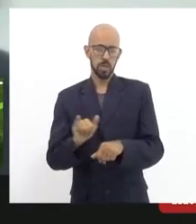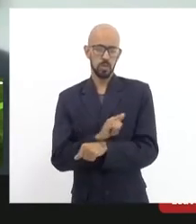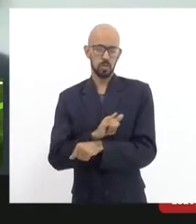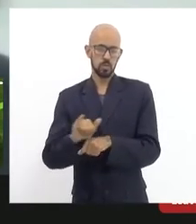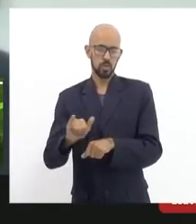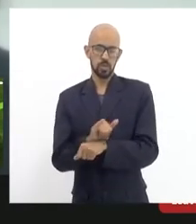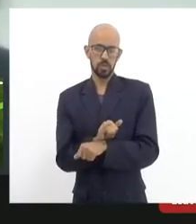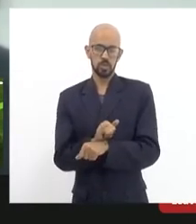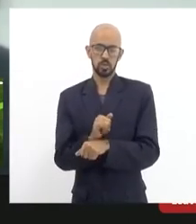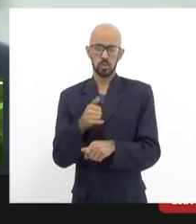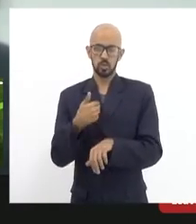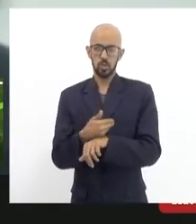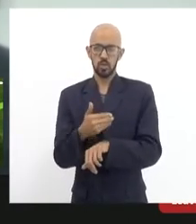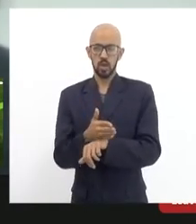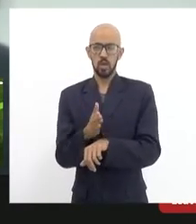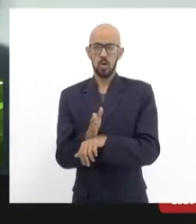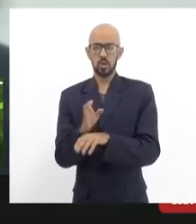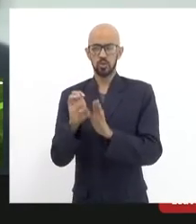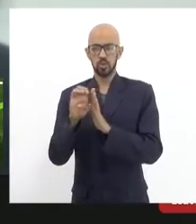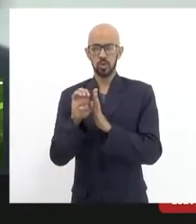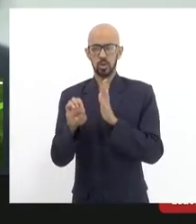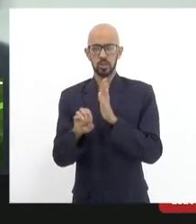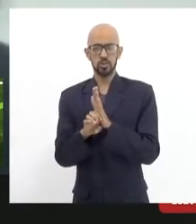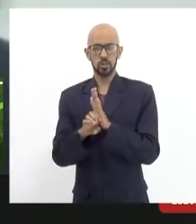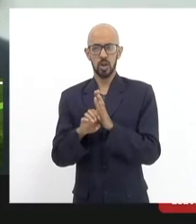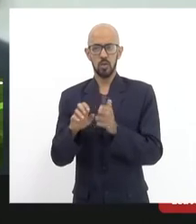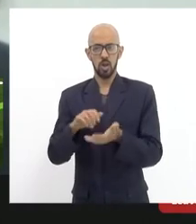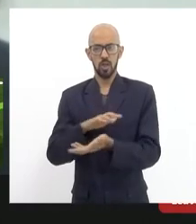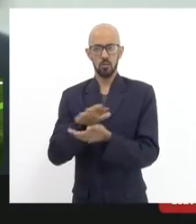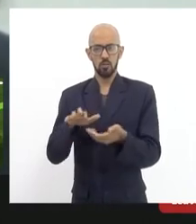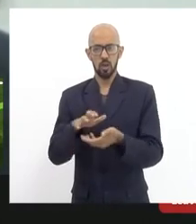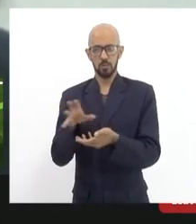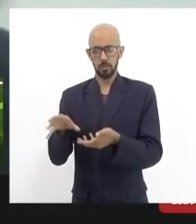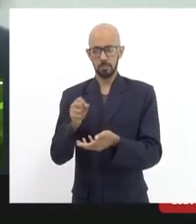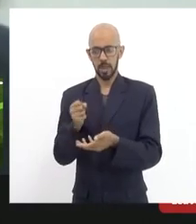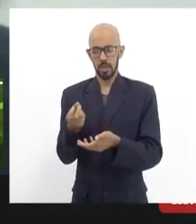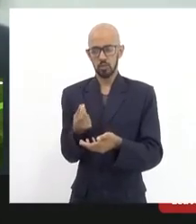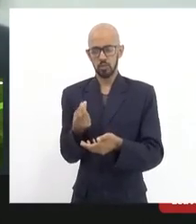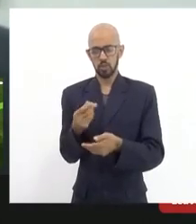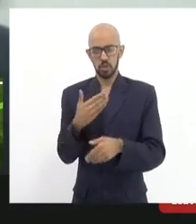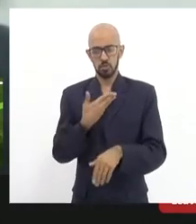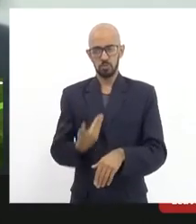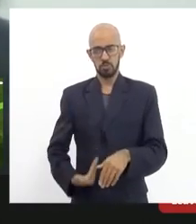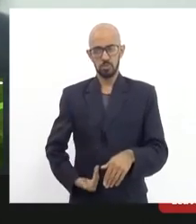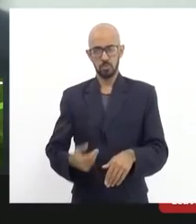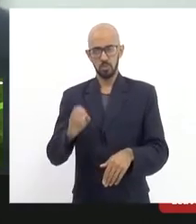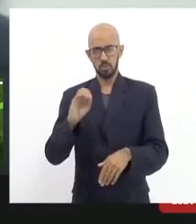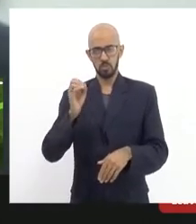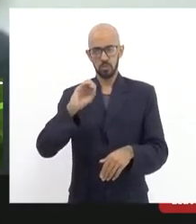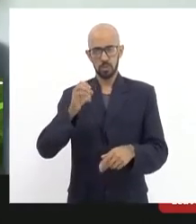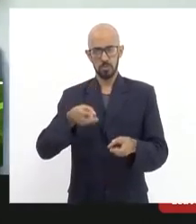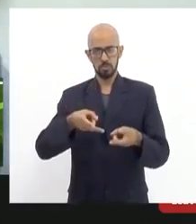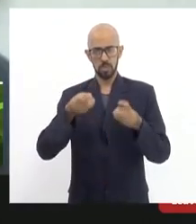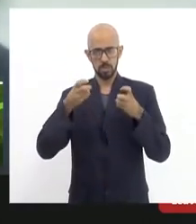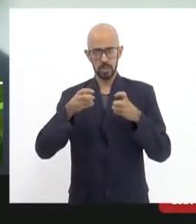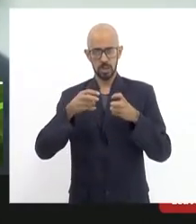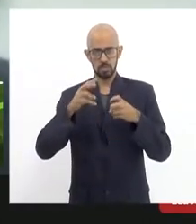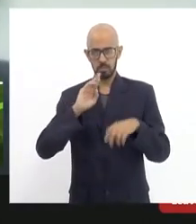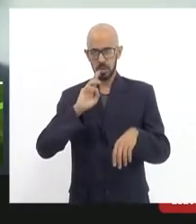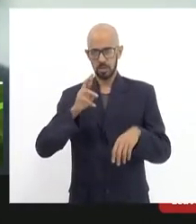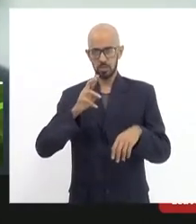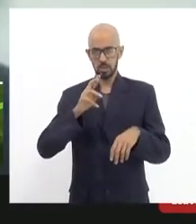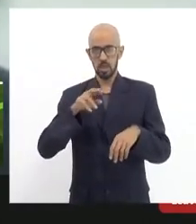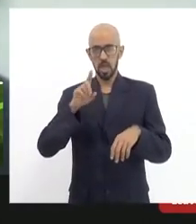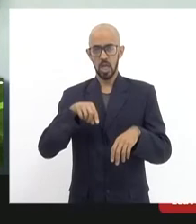toda hora se coloca a reforma toda hora pega dinheiro público e ninguém vê o resultado isso é um tema muito